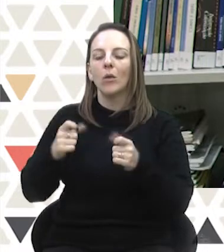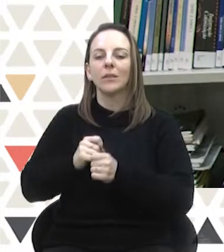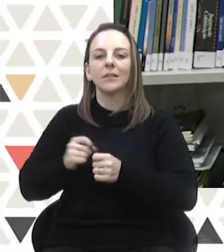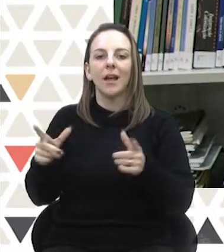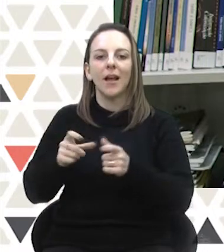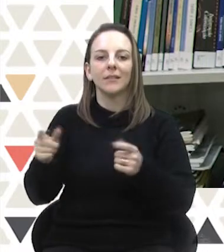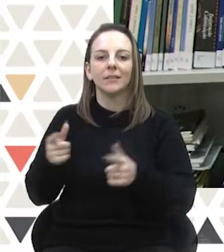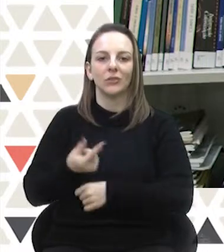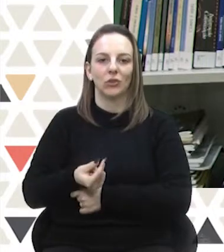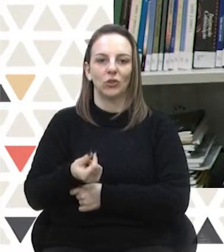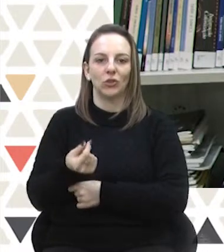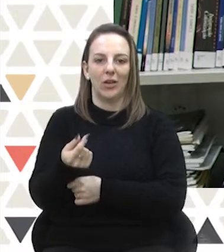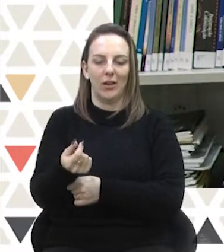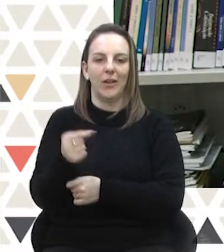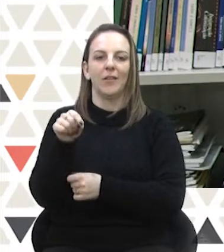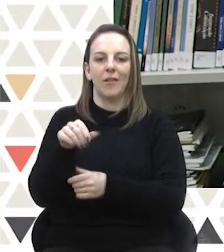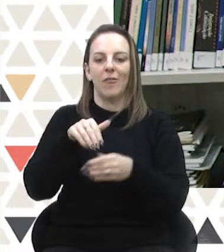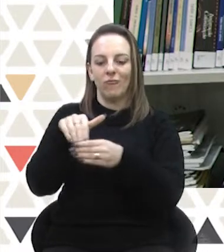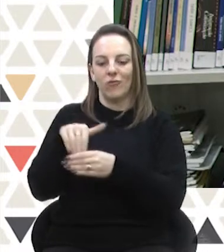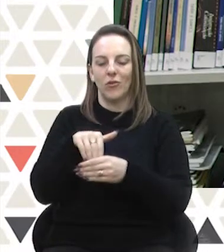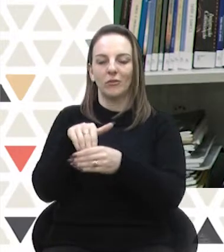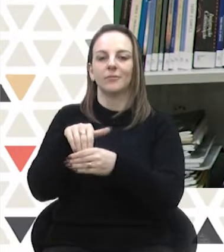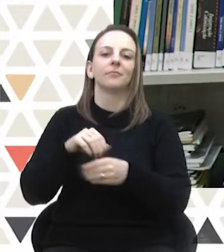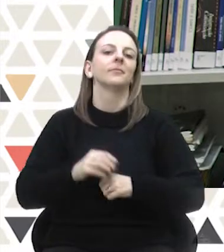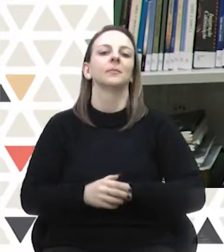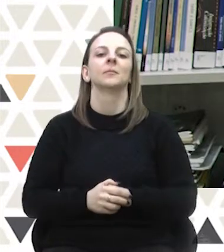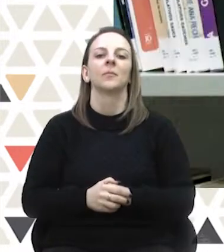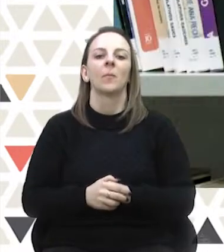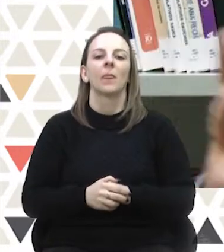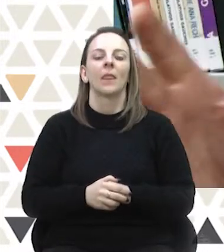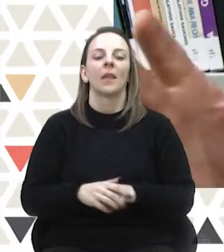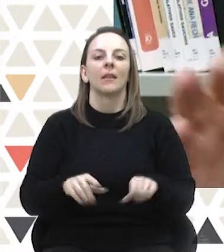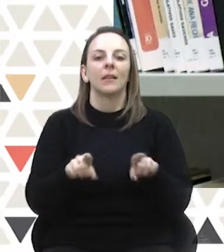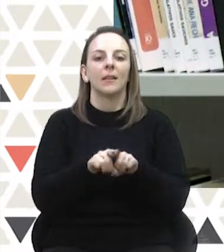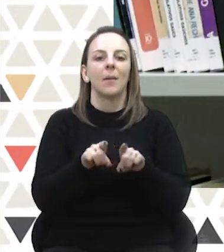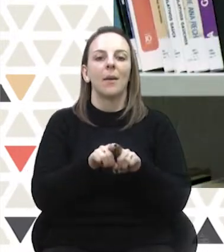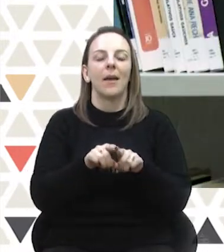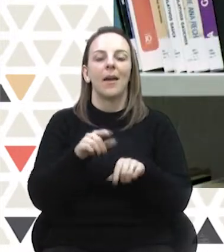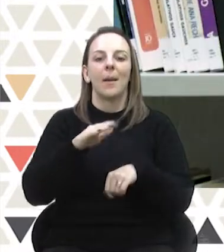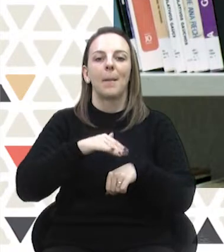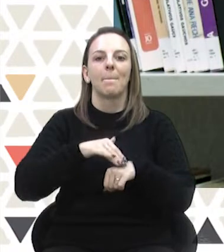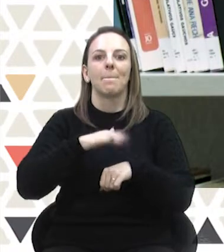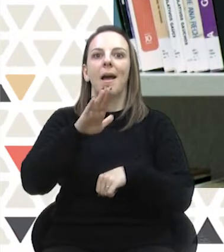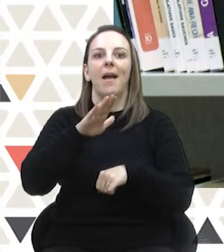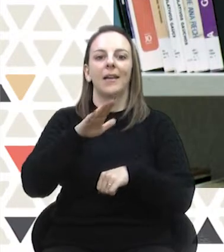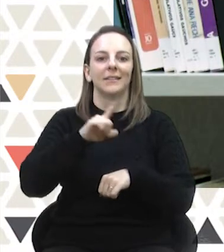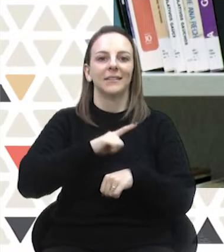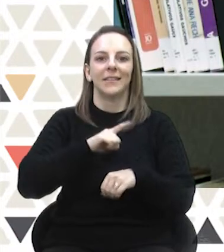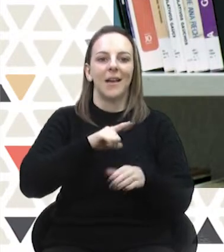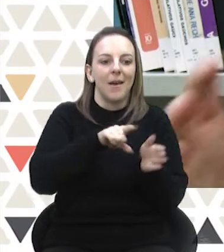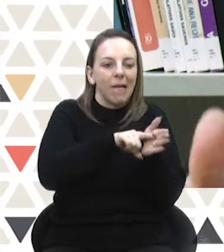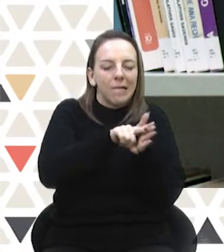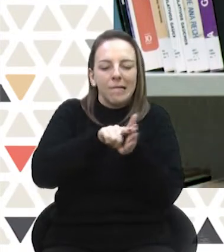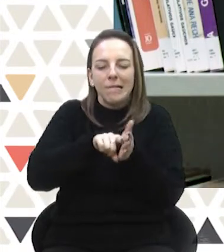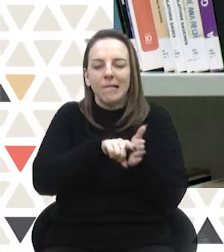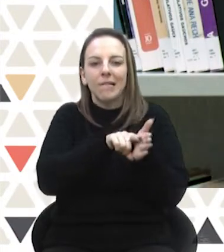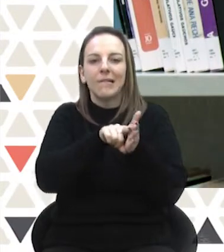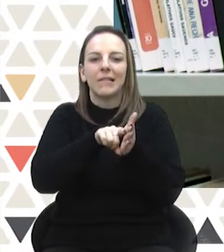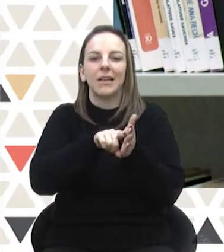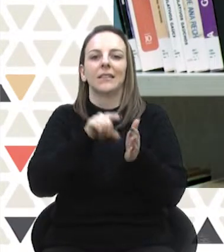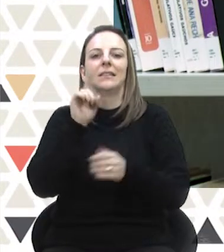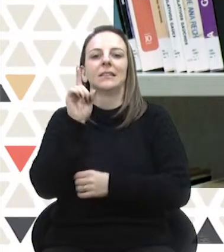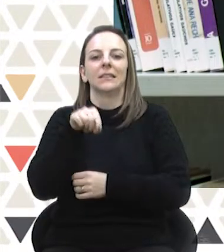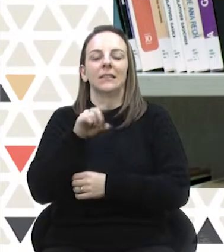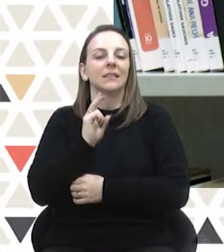dos valores recebidos e gastos nas eleições. E a campeã de consultas, e